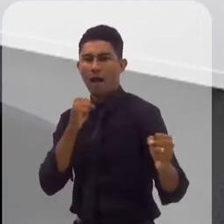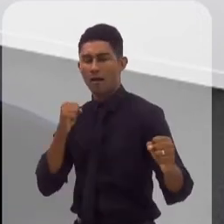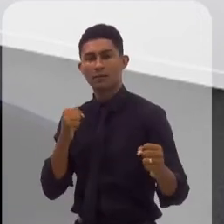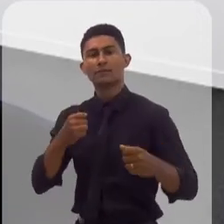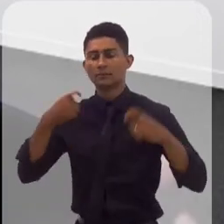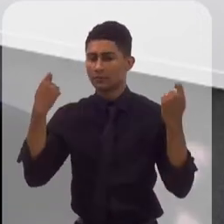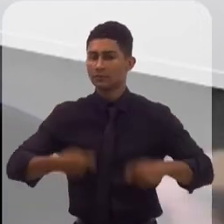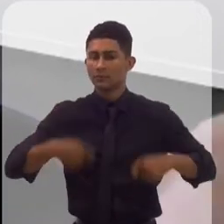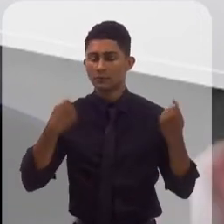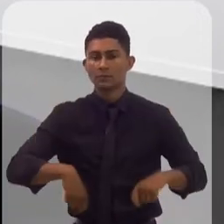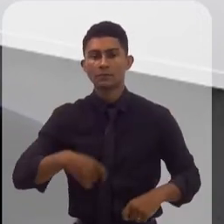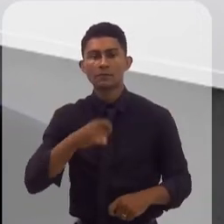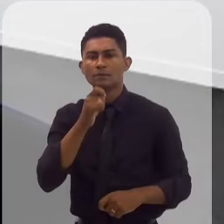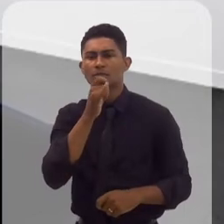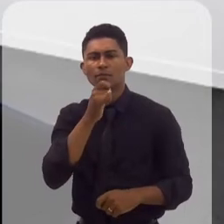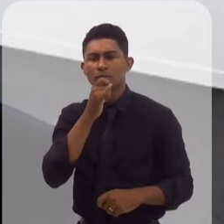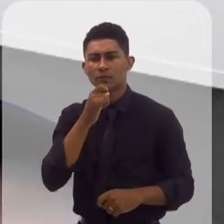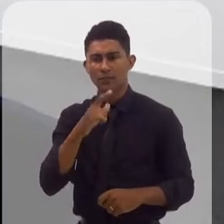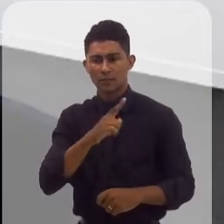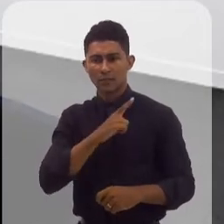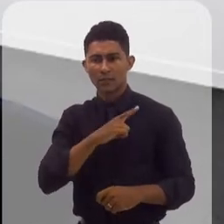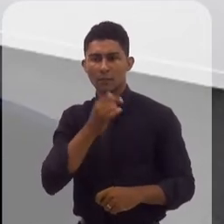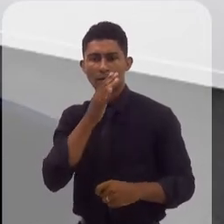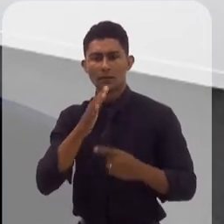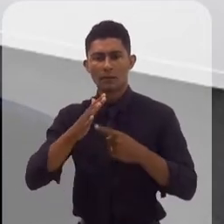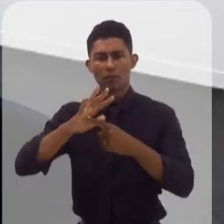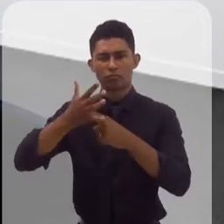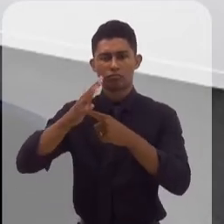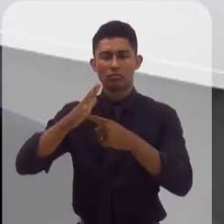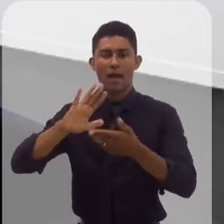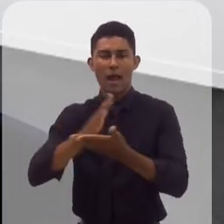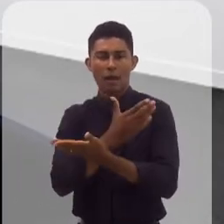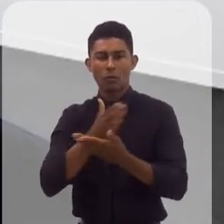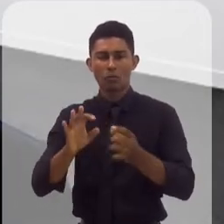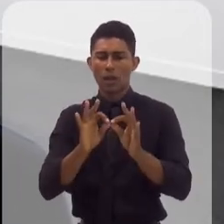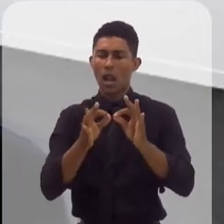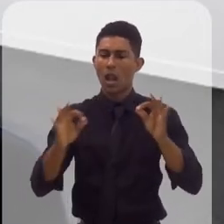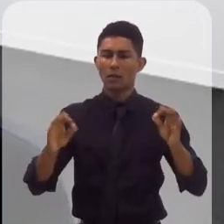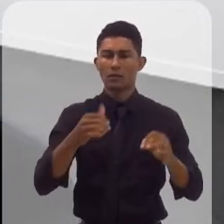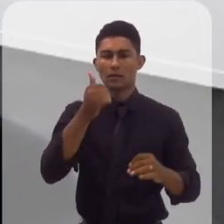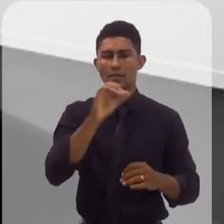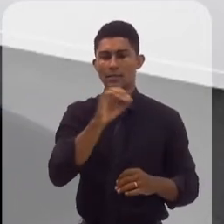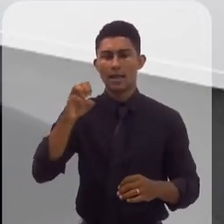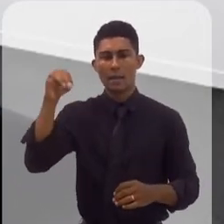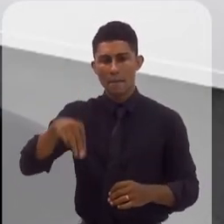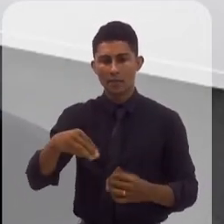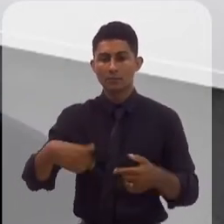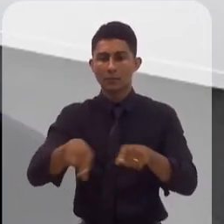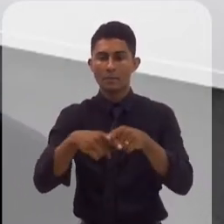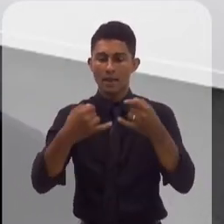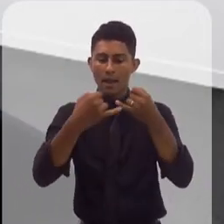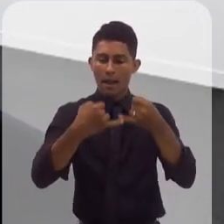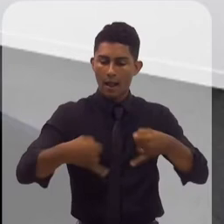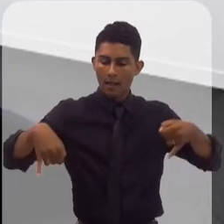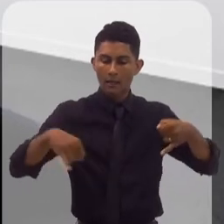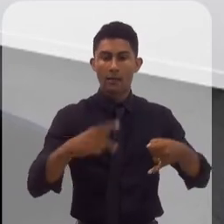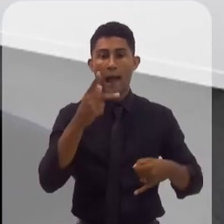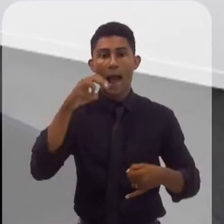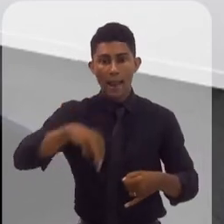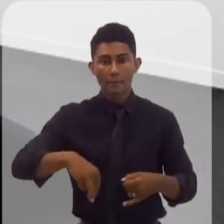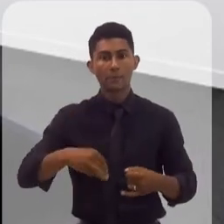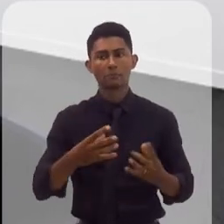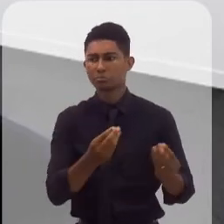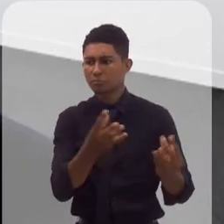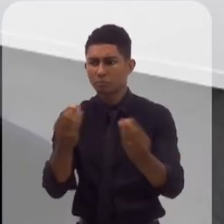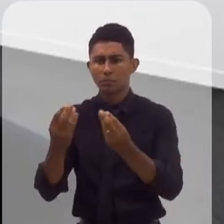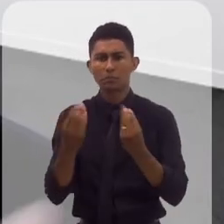só para ter uma ideia dos aerogeradores, medem mais de 100 metros de comprimento, os cabos de conexão são quilômetros de